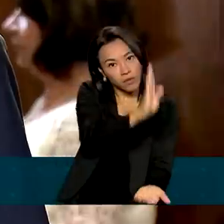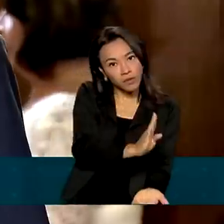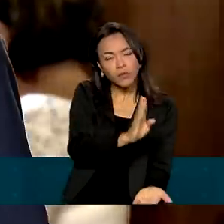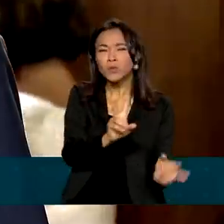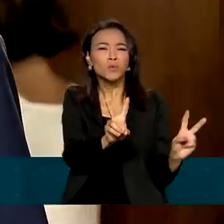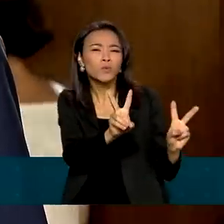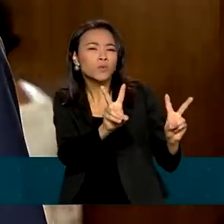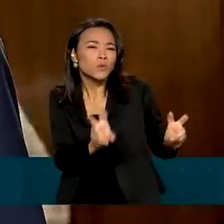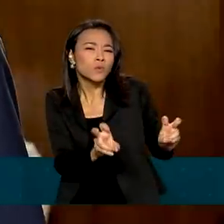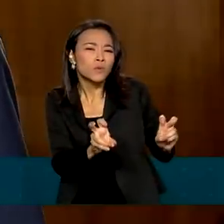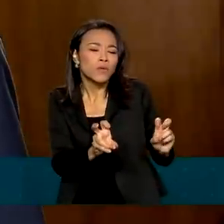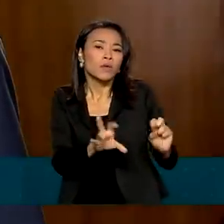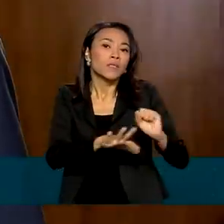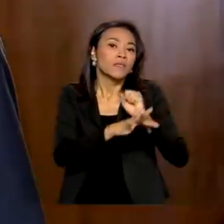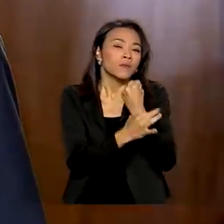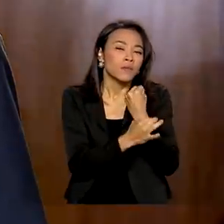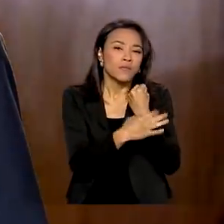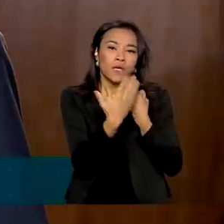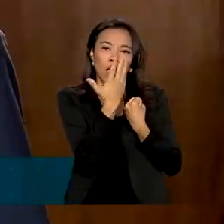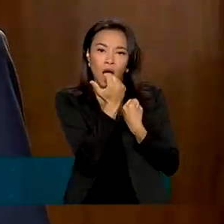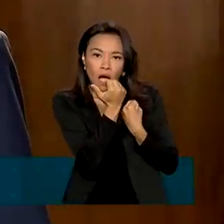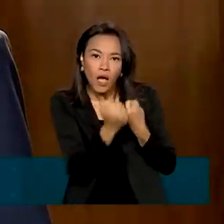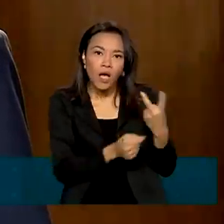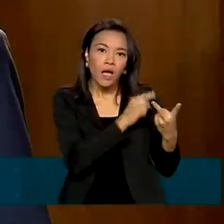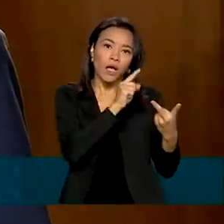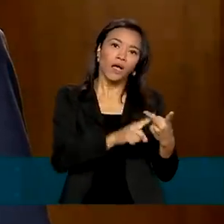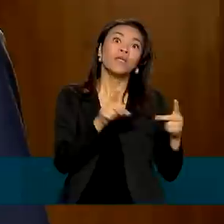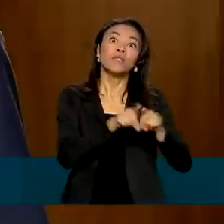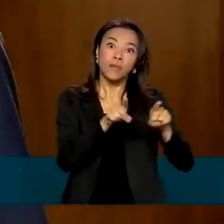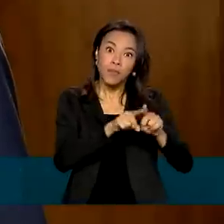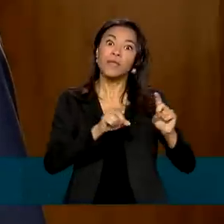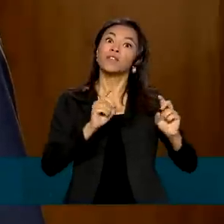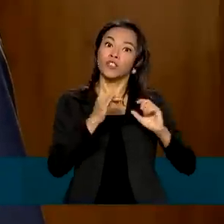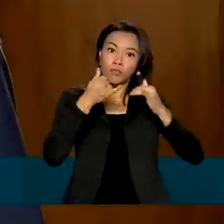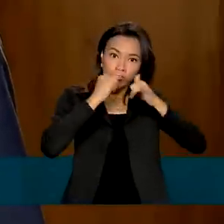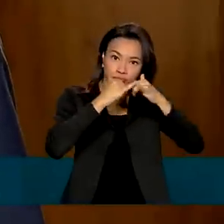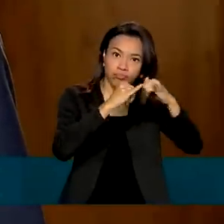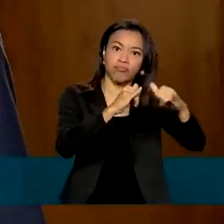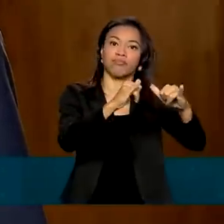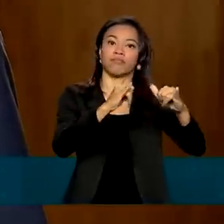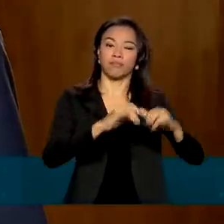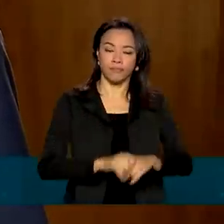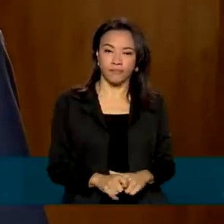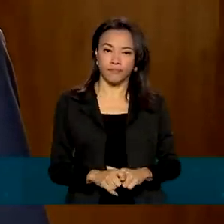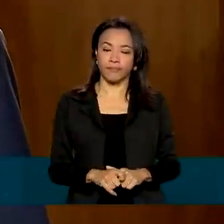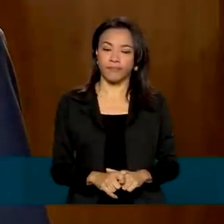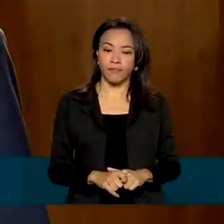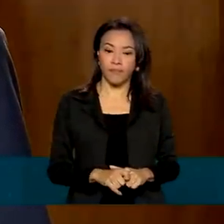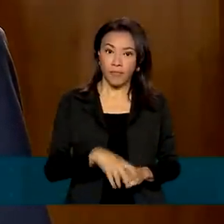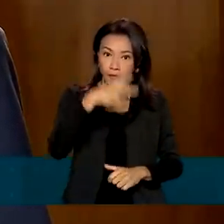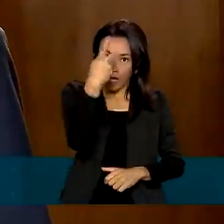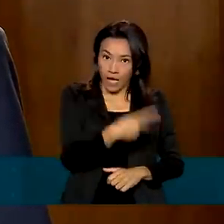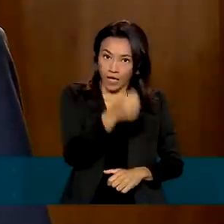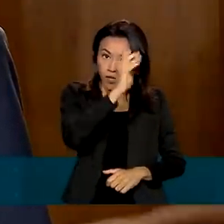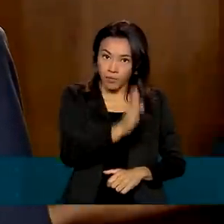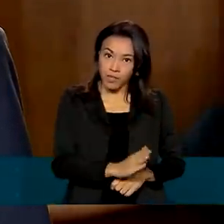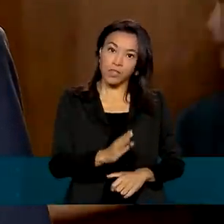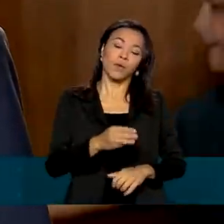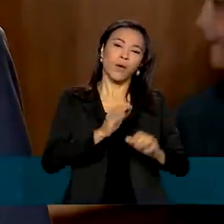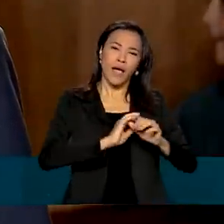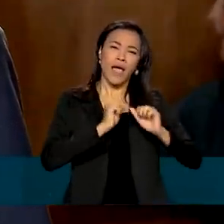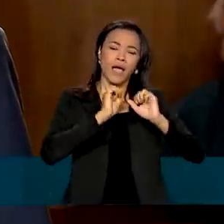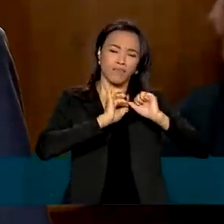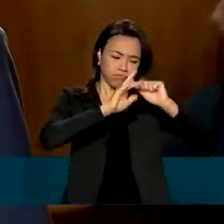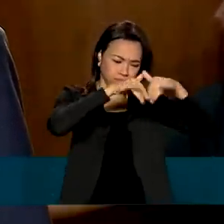refere à segurança alimentar e segurança energética. Nossa matriz de energia é limpa